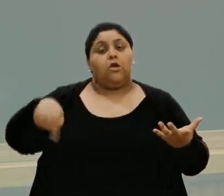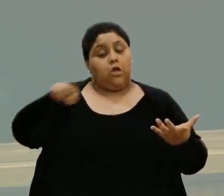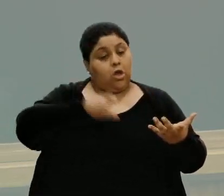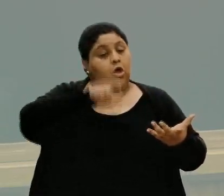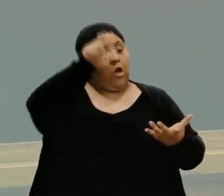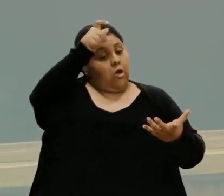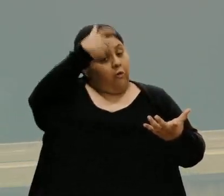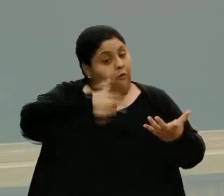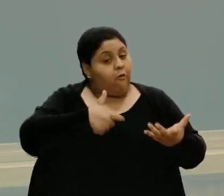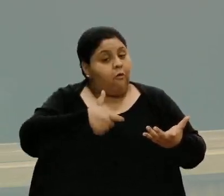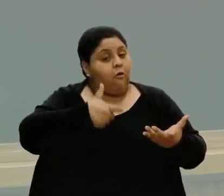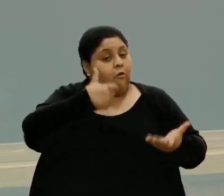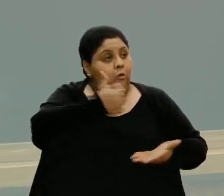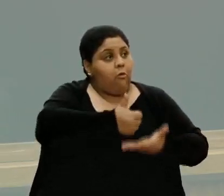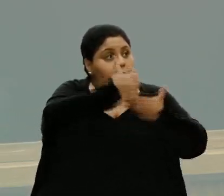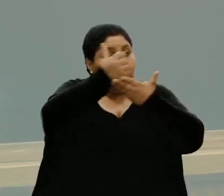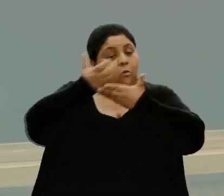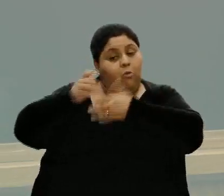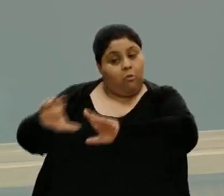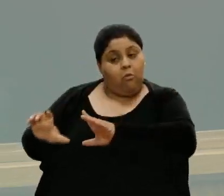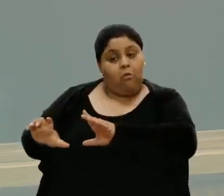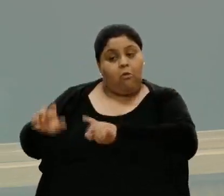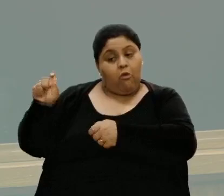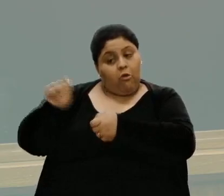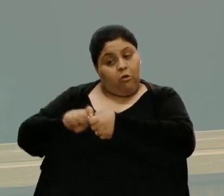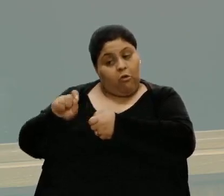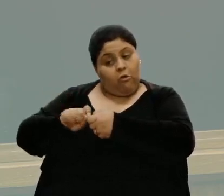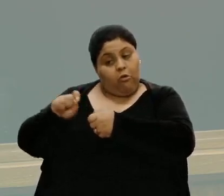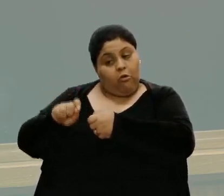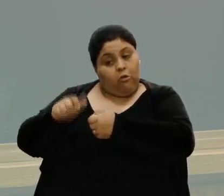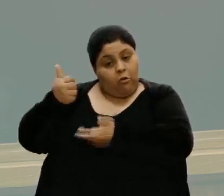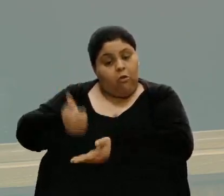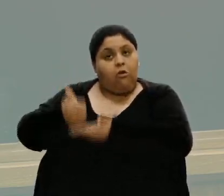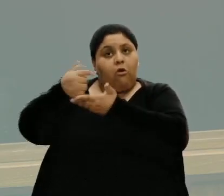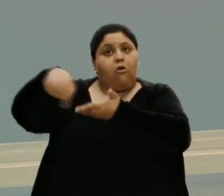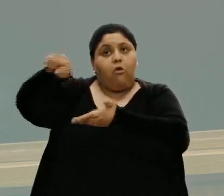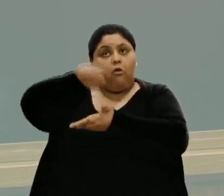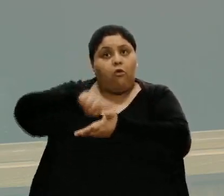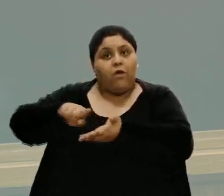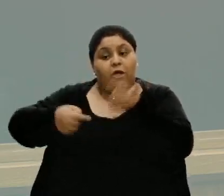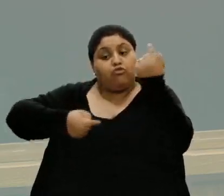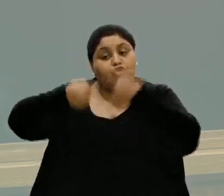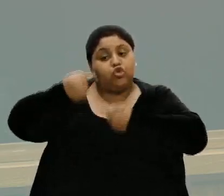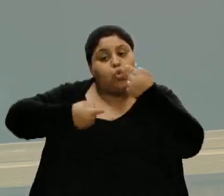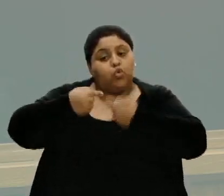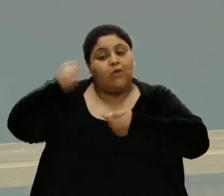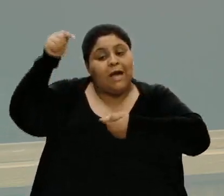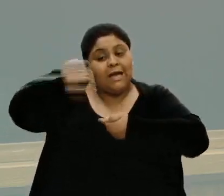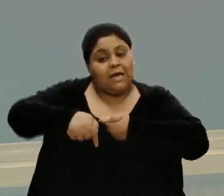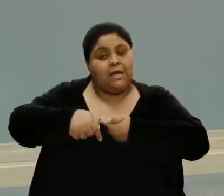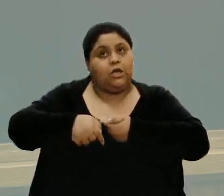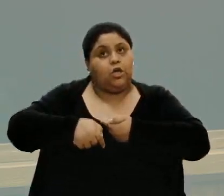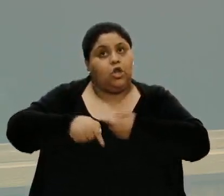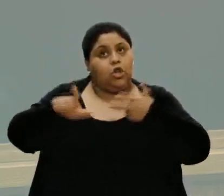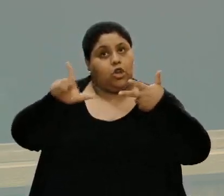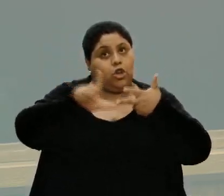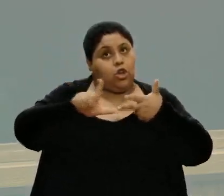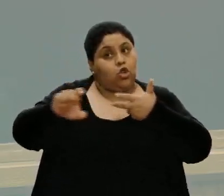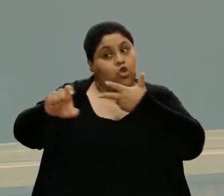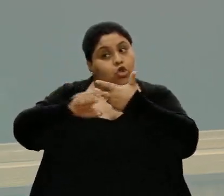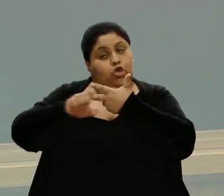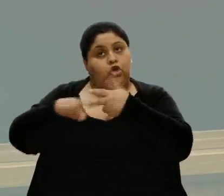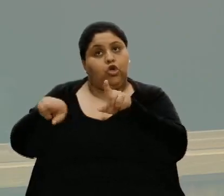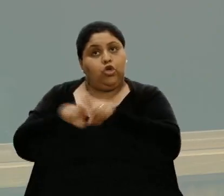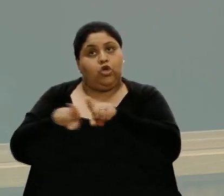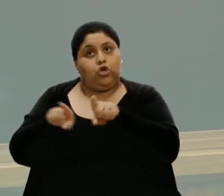favor ou contra, de acordo com aquilo que vem aqui e de acordo com o que eu discuto no Legislativo e no Executivo